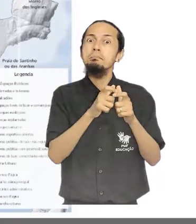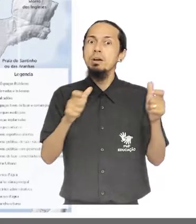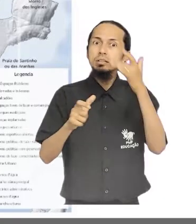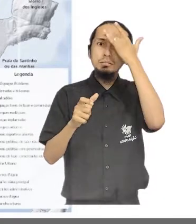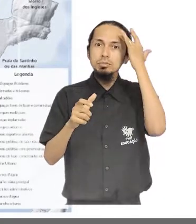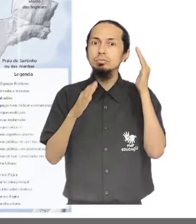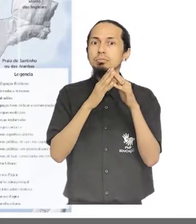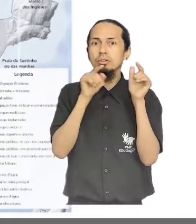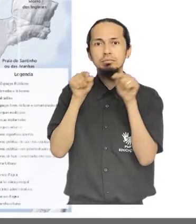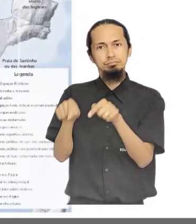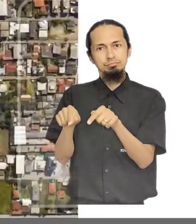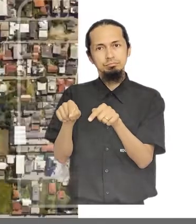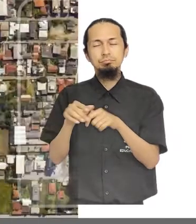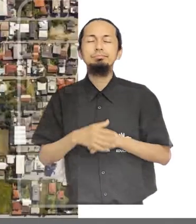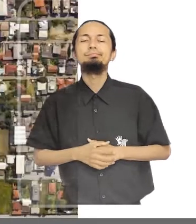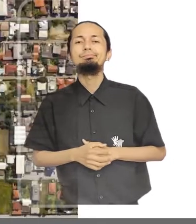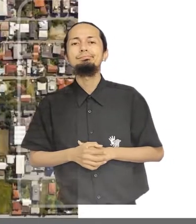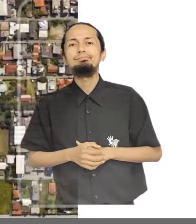da população.